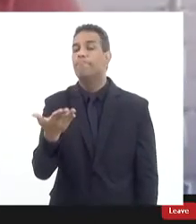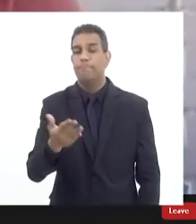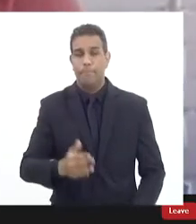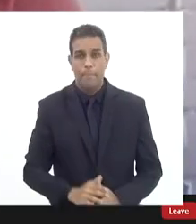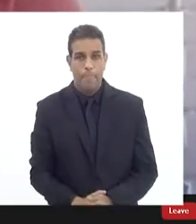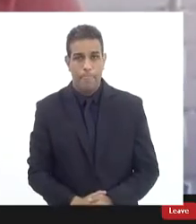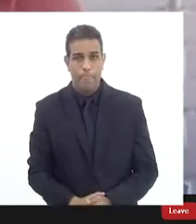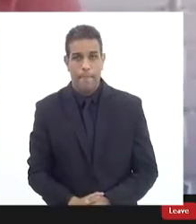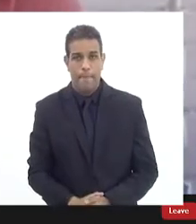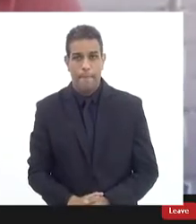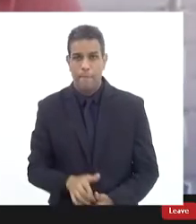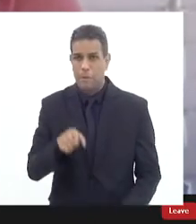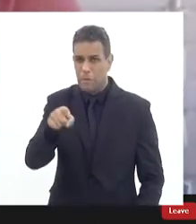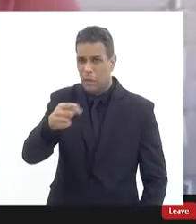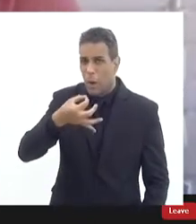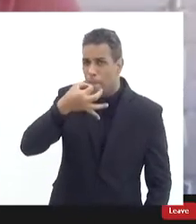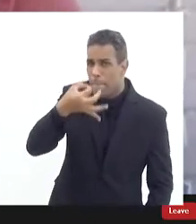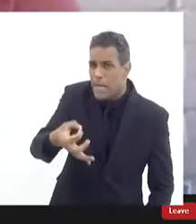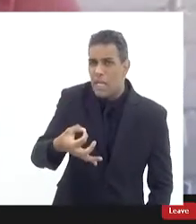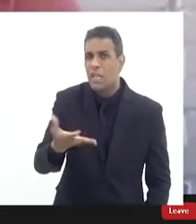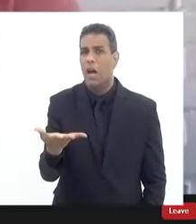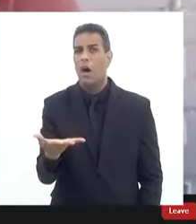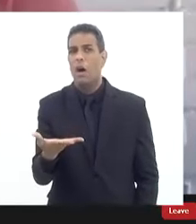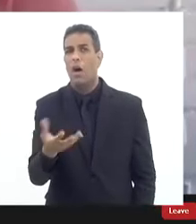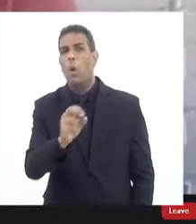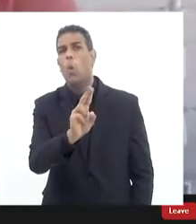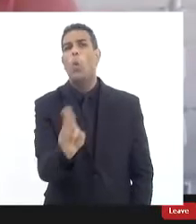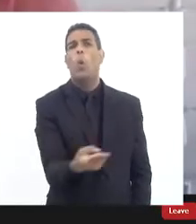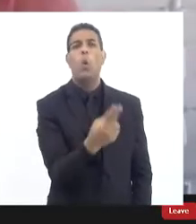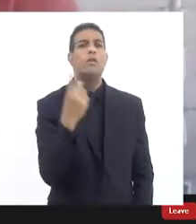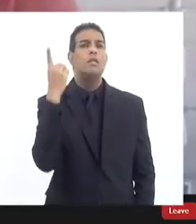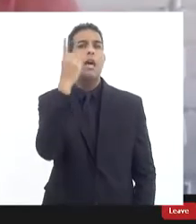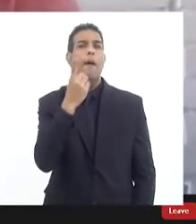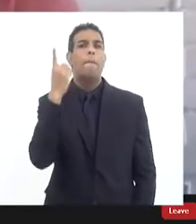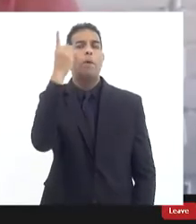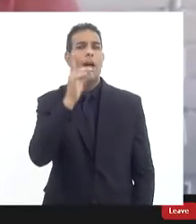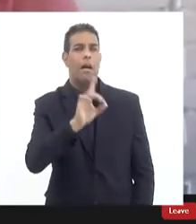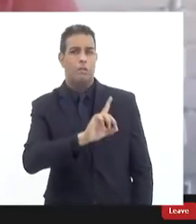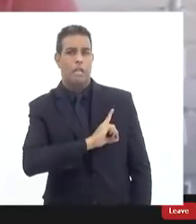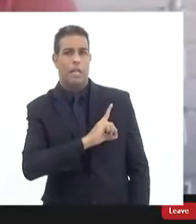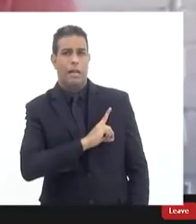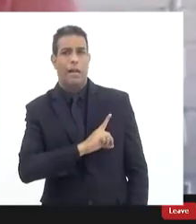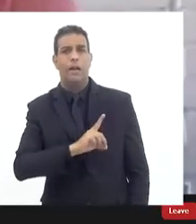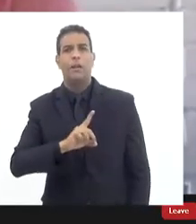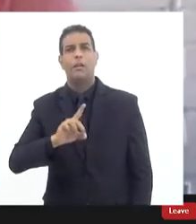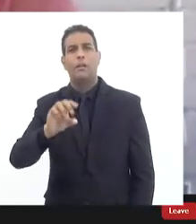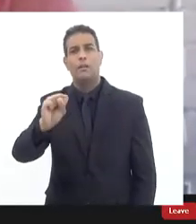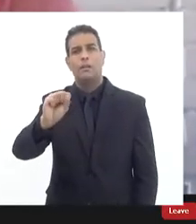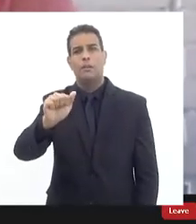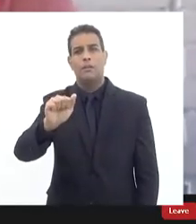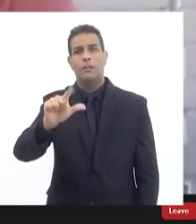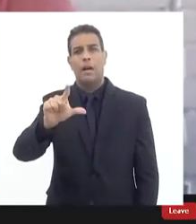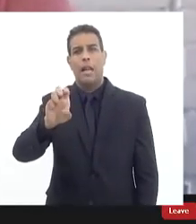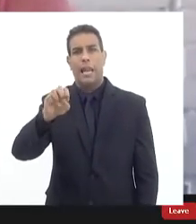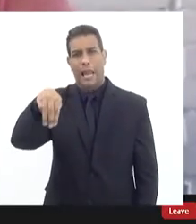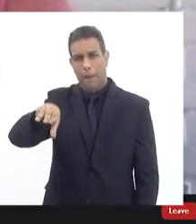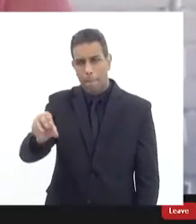se quer fazer uso da palavra bem como deputado coronel Salema porque acredito que estamos chegando no nosso teto